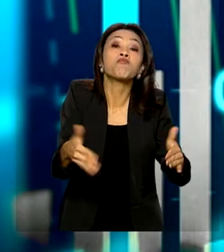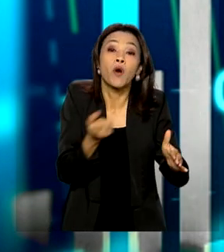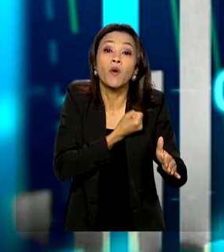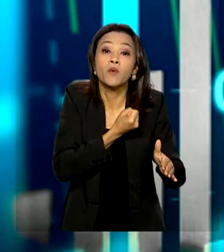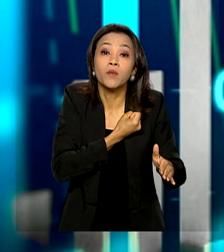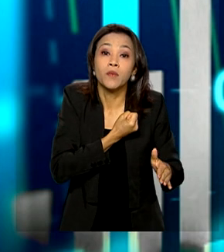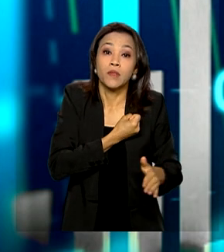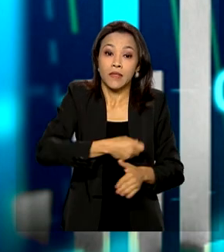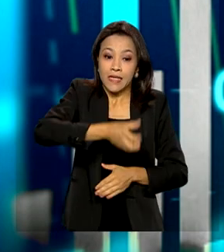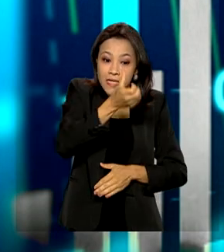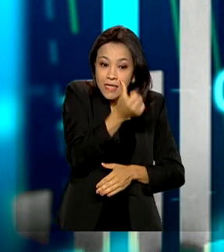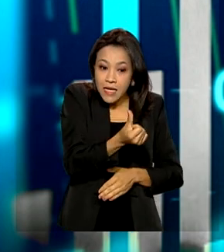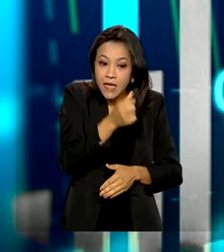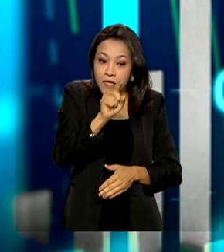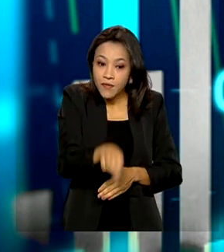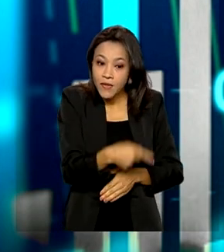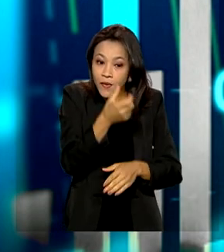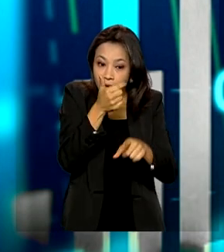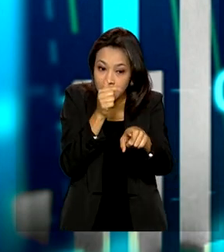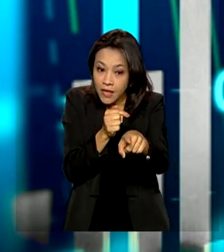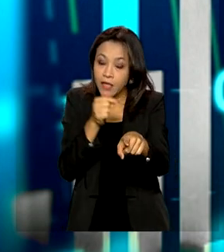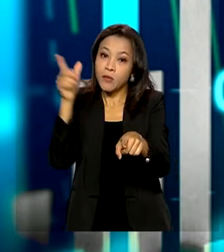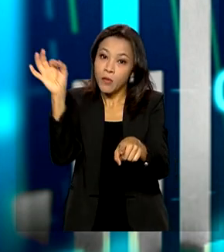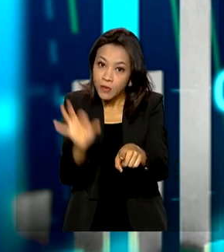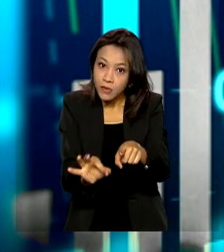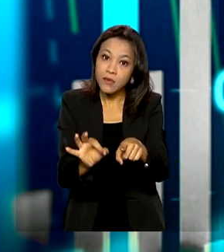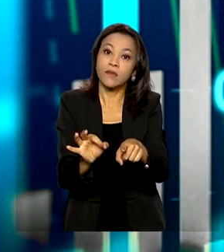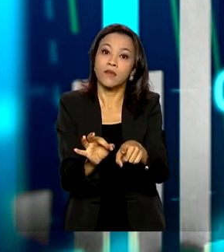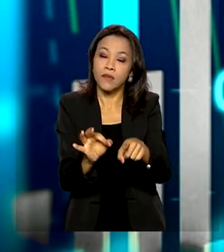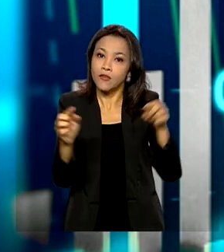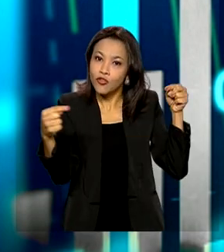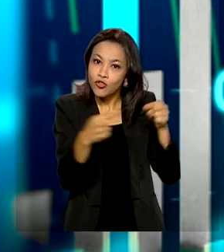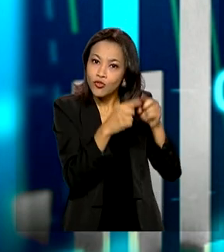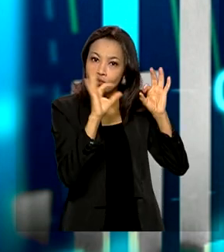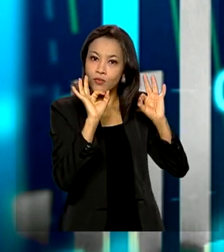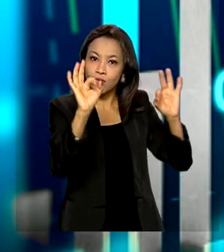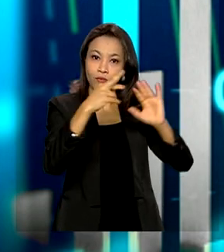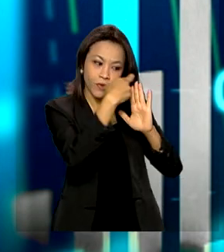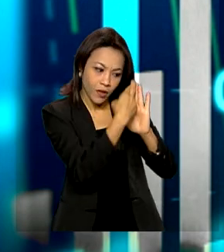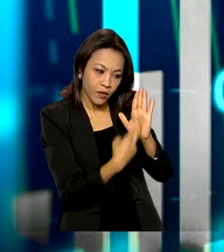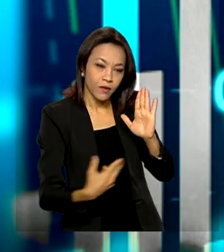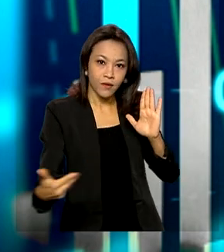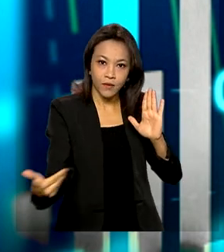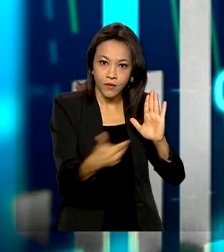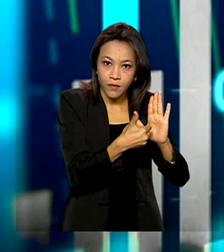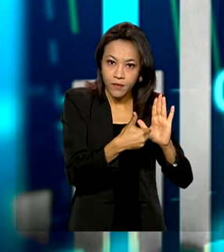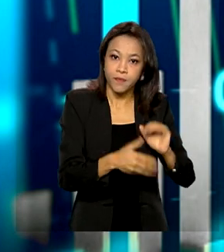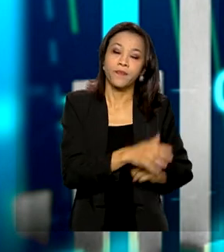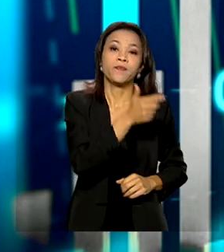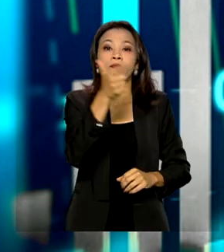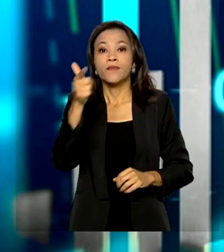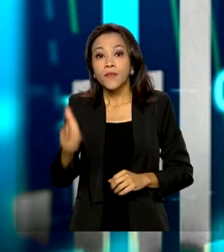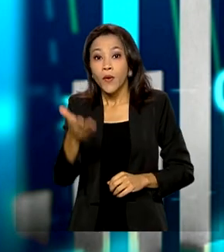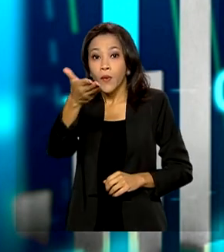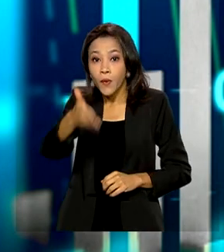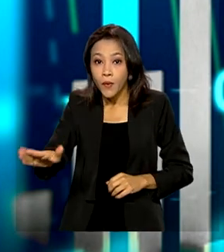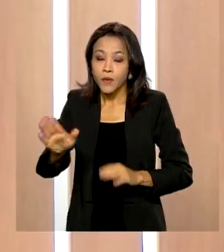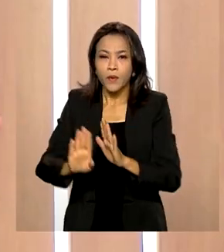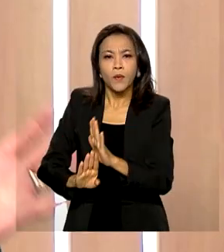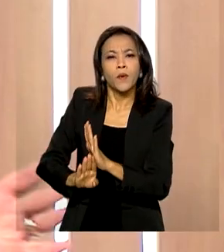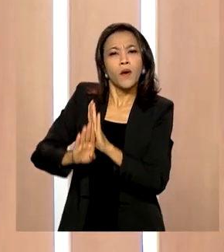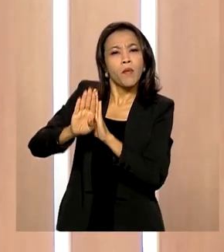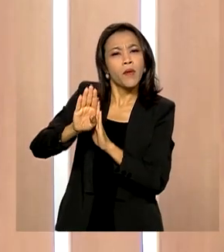em torno de 6,7% de acordo com o Boletim Focus. Da mesma forma, em relação ao crescimento do PIB,